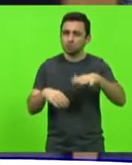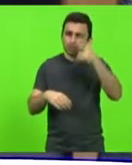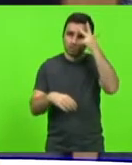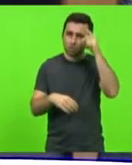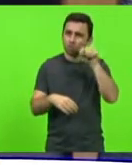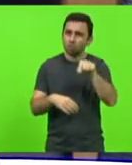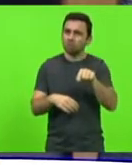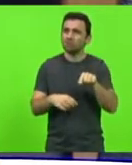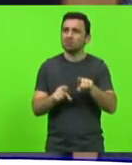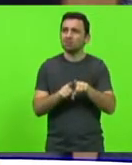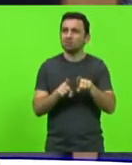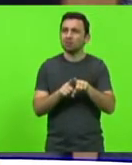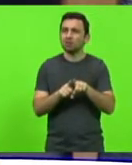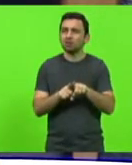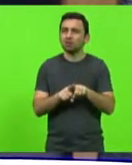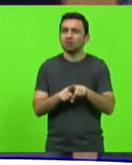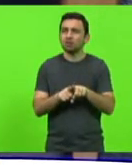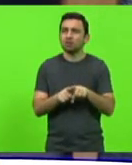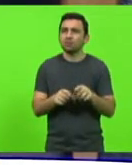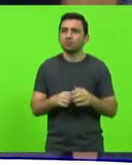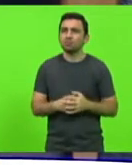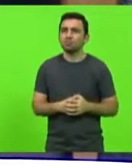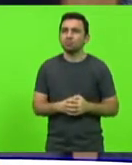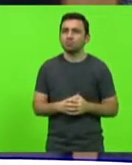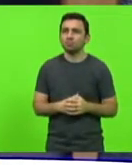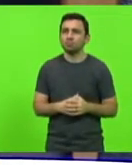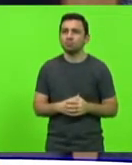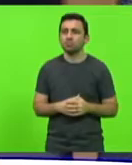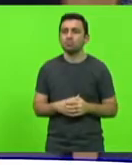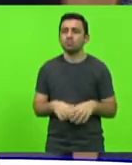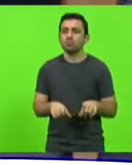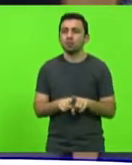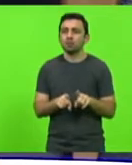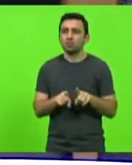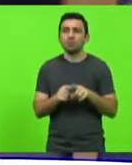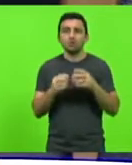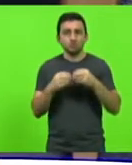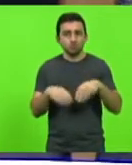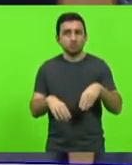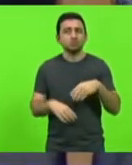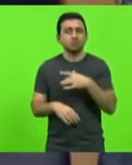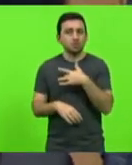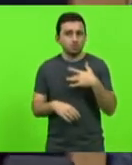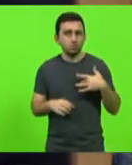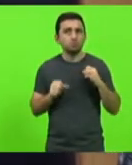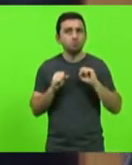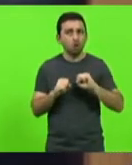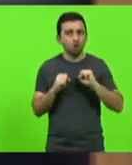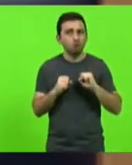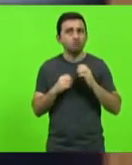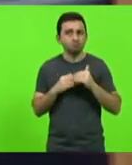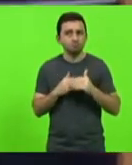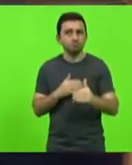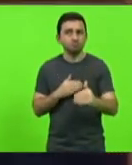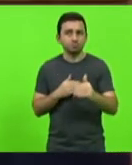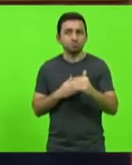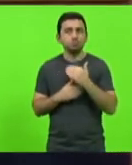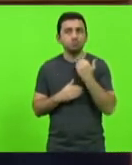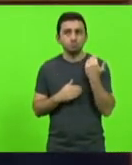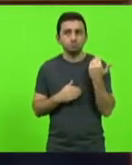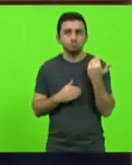também, oxalá que não venha nenhum prejuízo em relação à saúde das pessoas, até ele podendo levar a óbito.